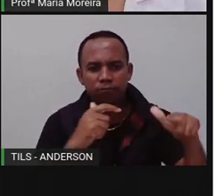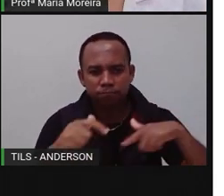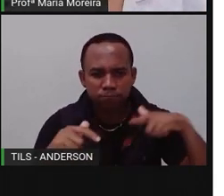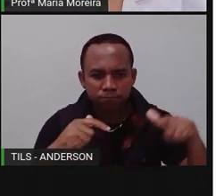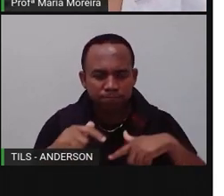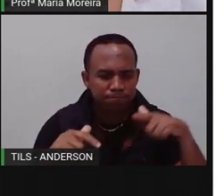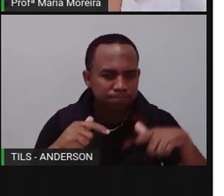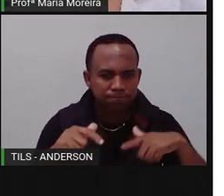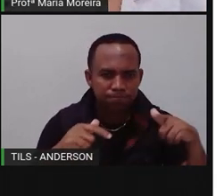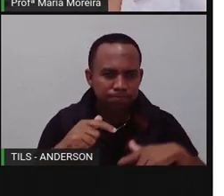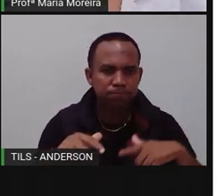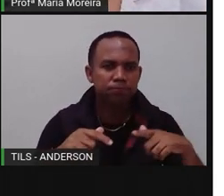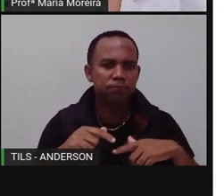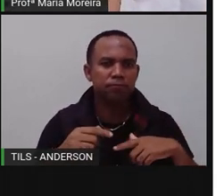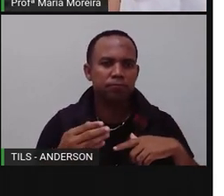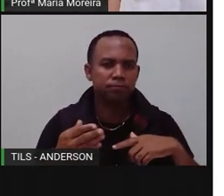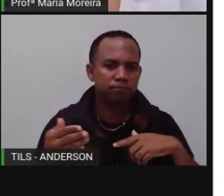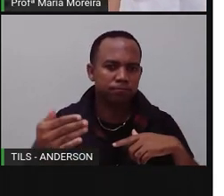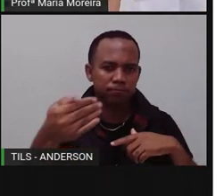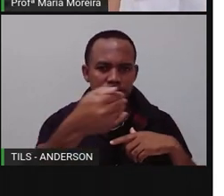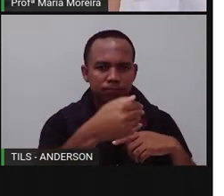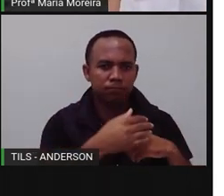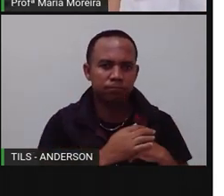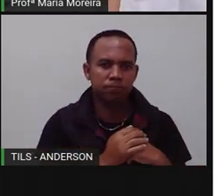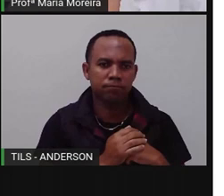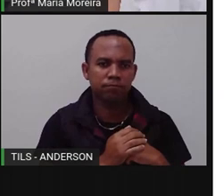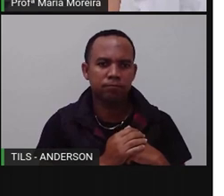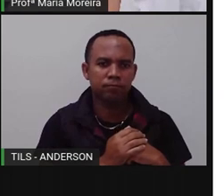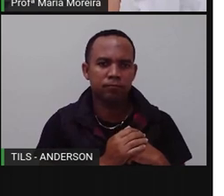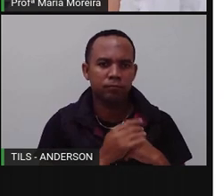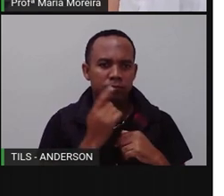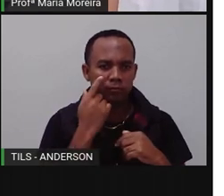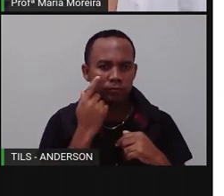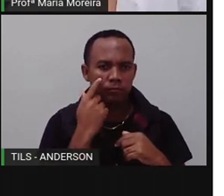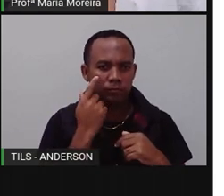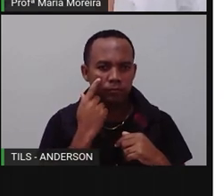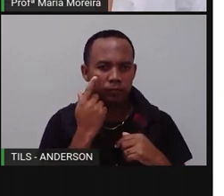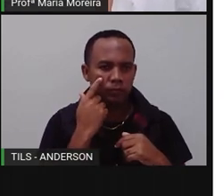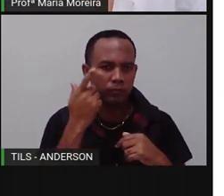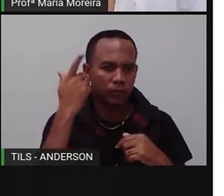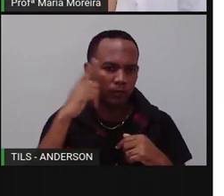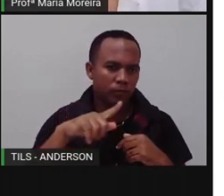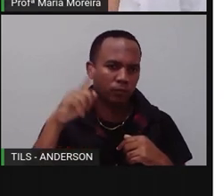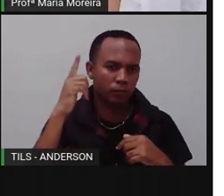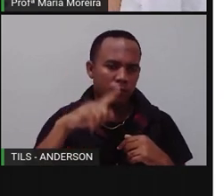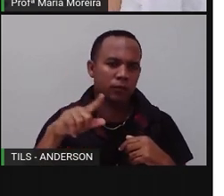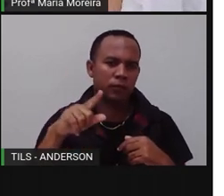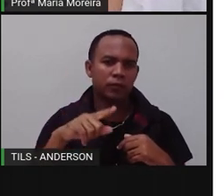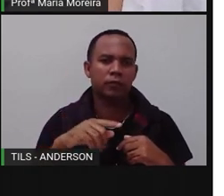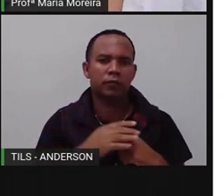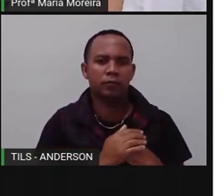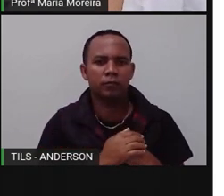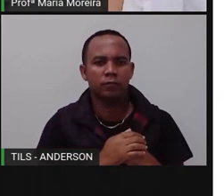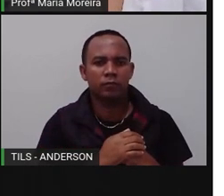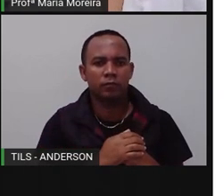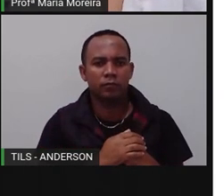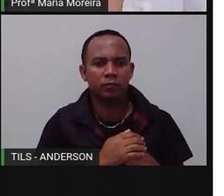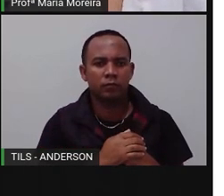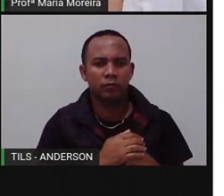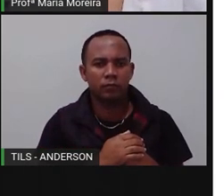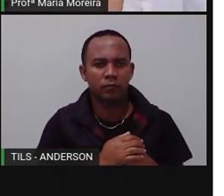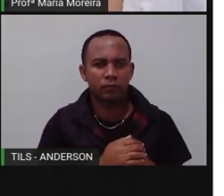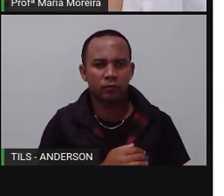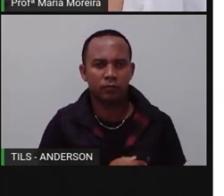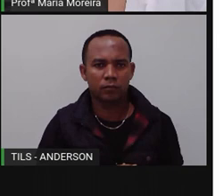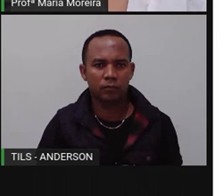moinda, né? Para a cana que fosse moída, funcionasse. Ou a partir daí, fazerem um açúcar.